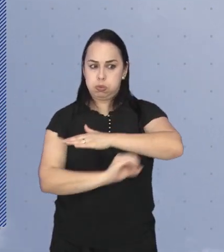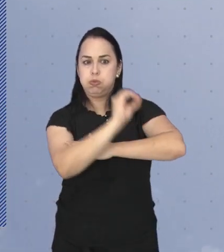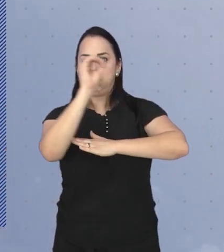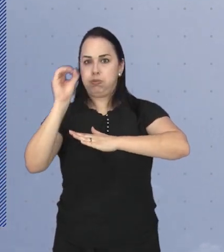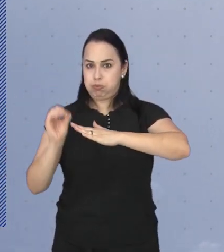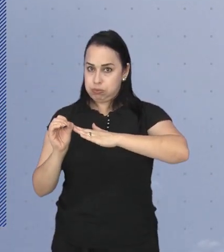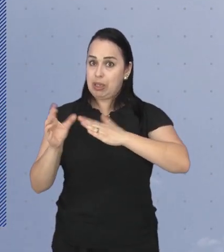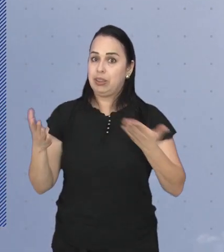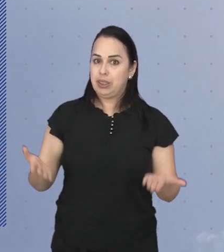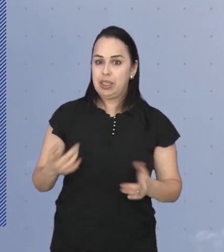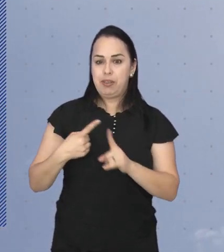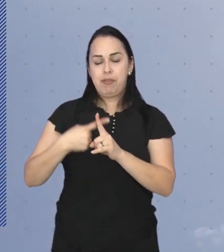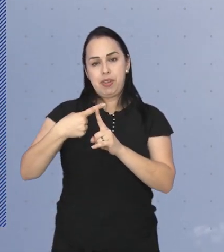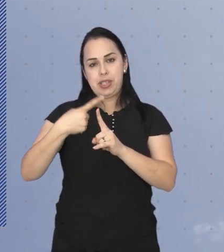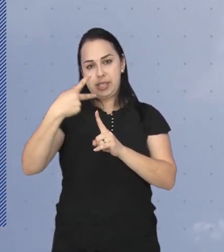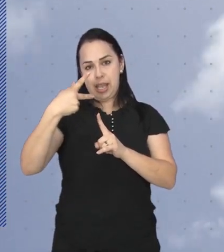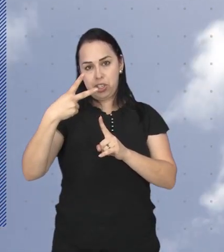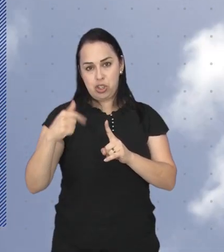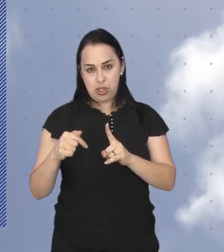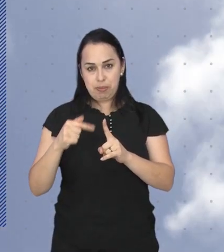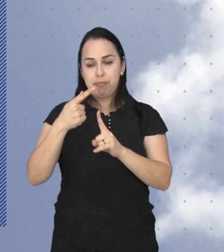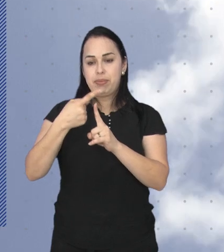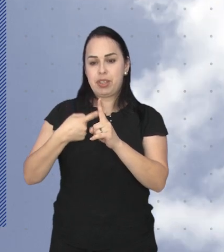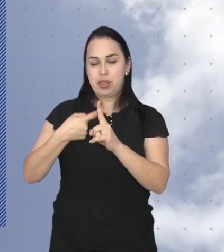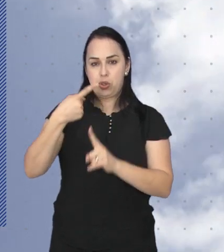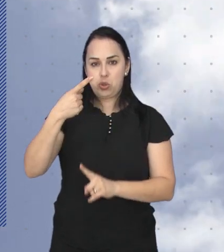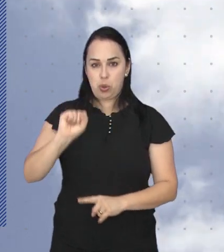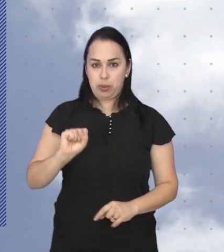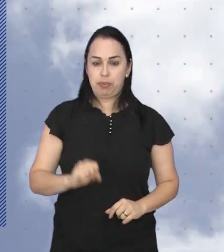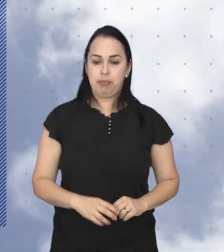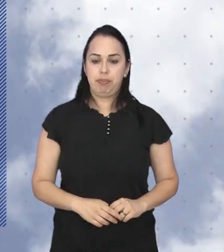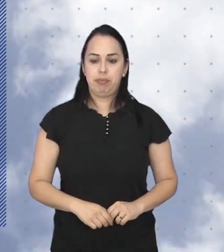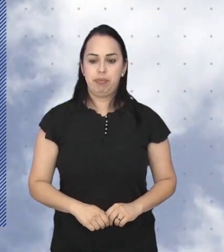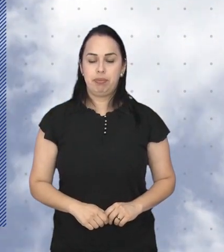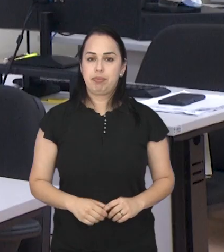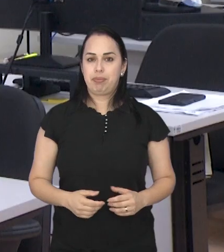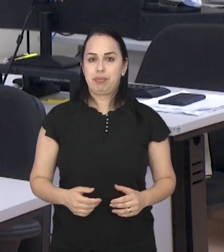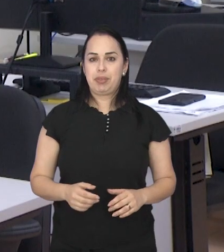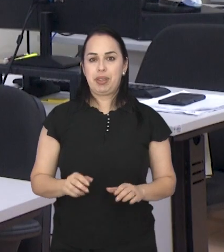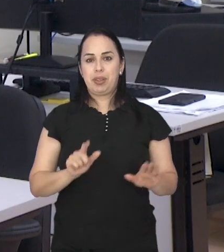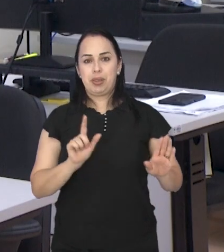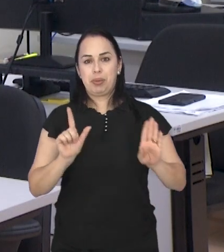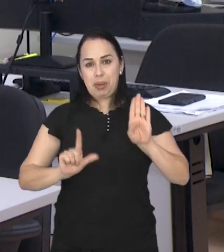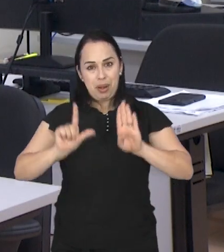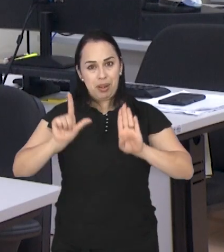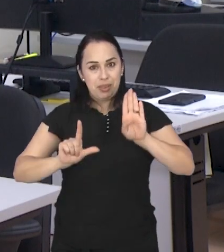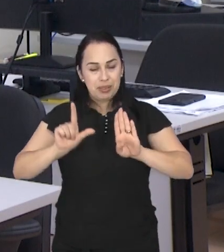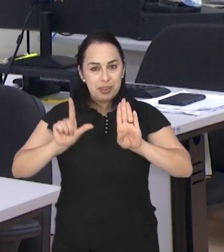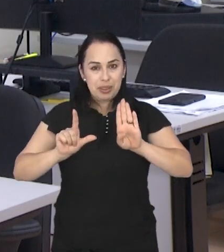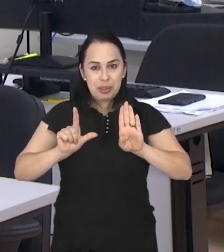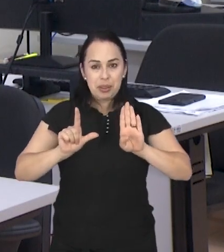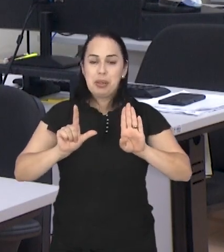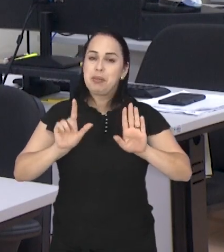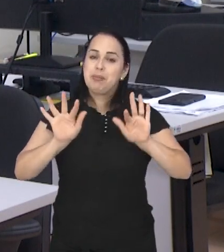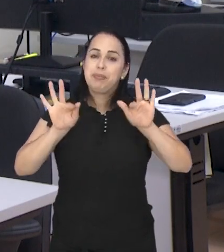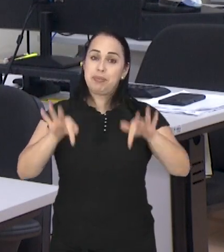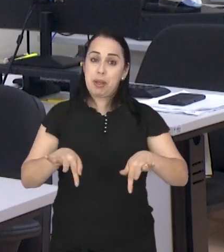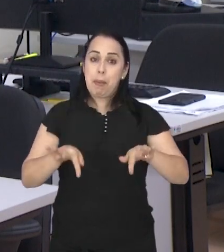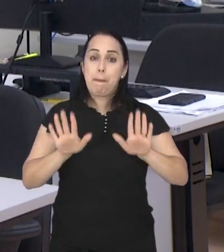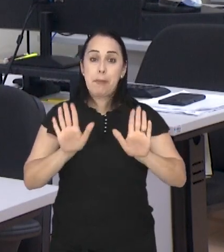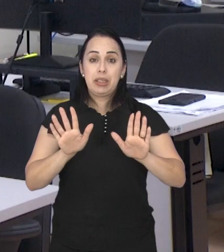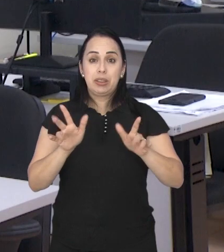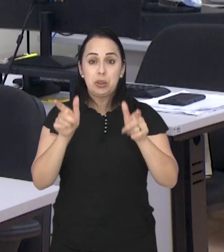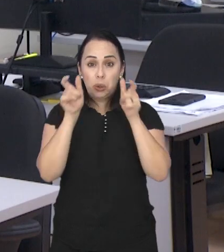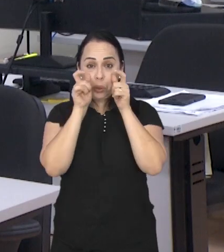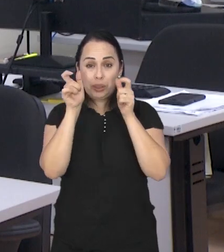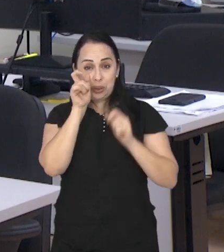do dia. A máxima será de 27 graus, com mínima de 18. O Boletim Legislativo desta segunda-feira fica por